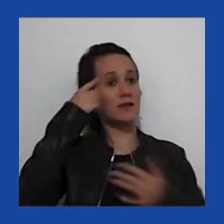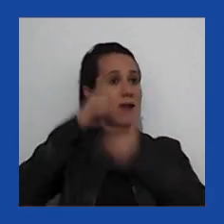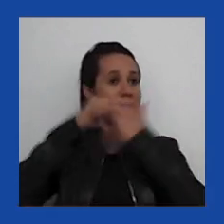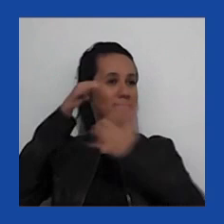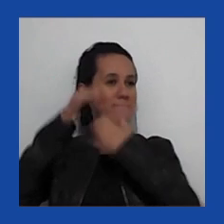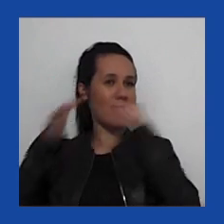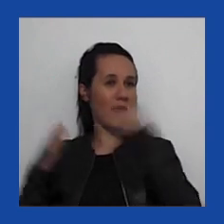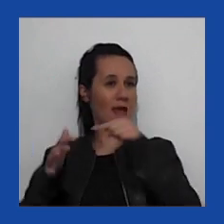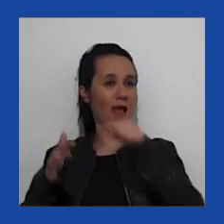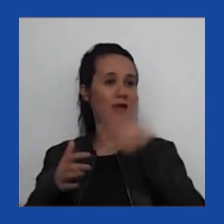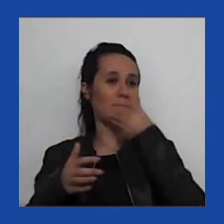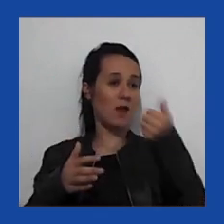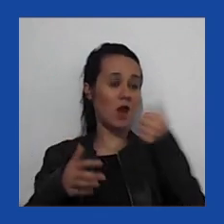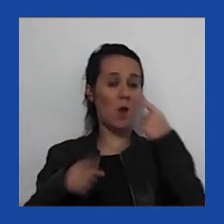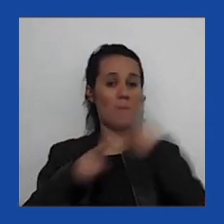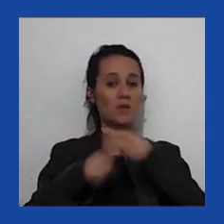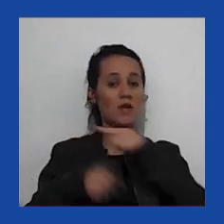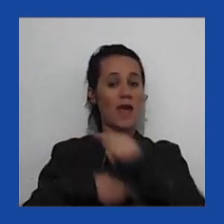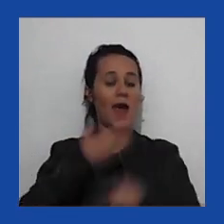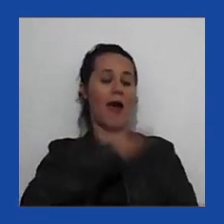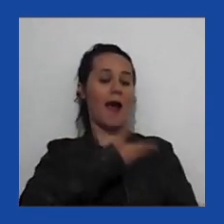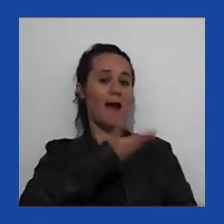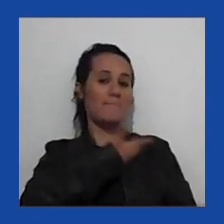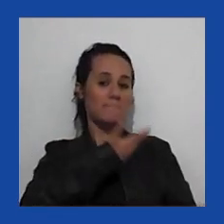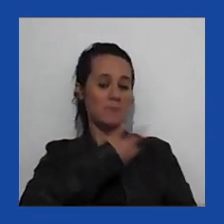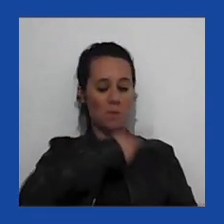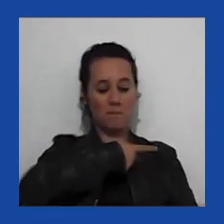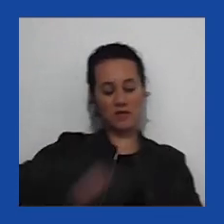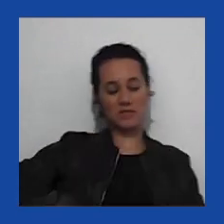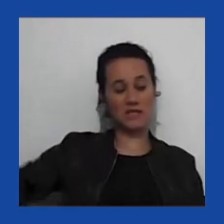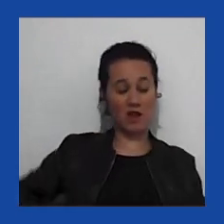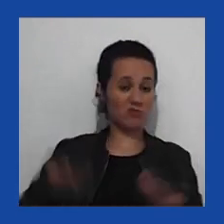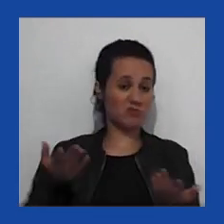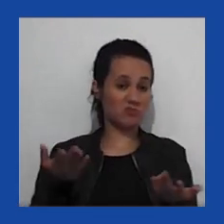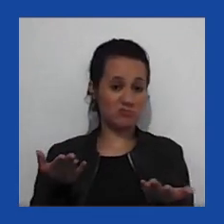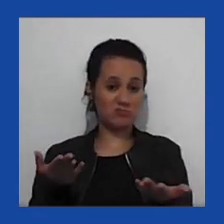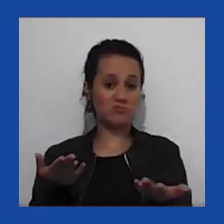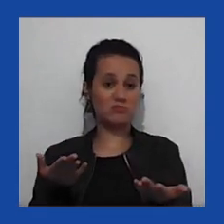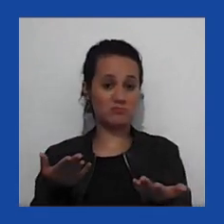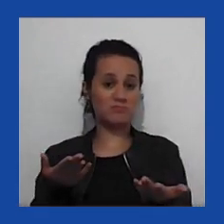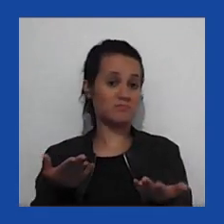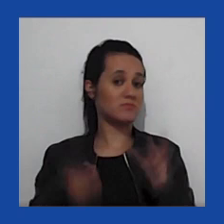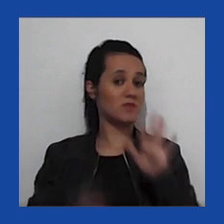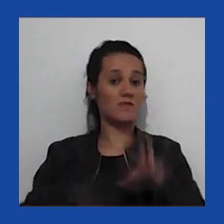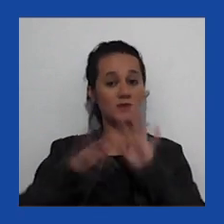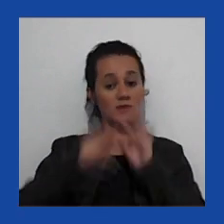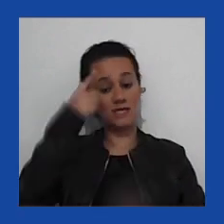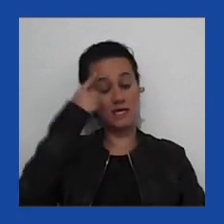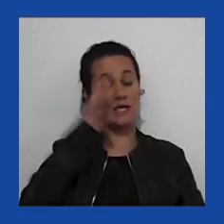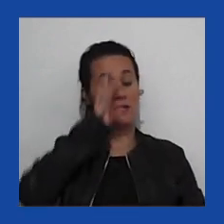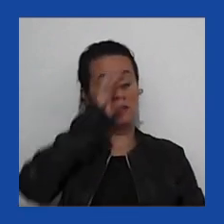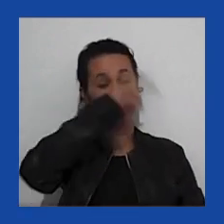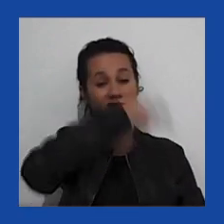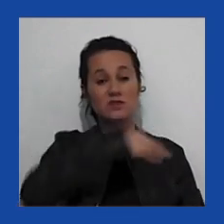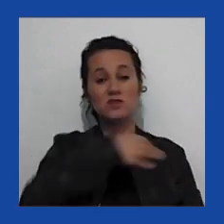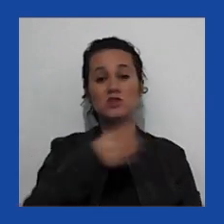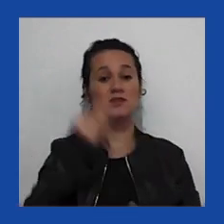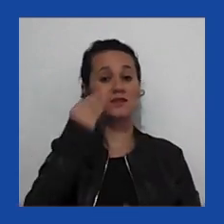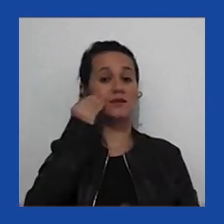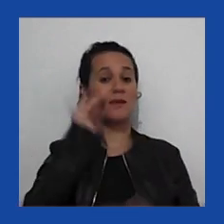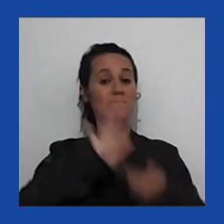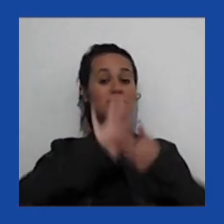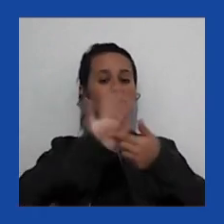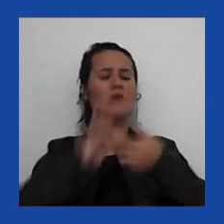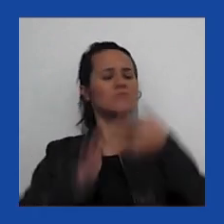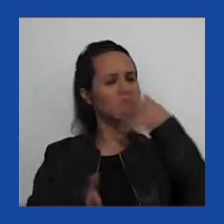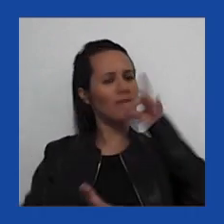o CEO é amigo do presidente, por exemplo, e simplesmente insistir na transparência.